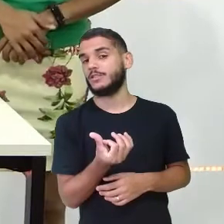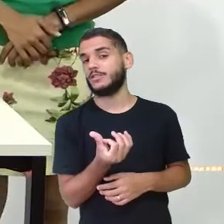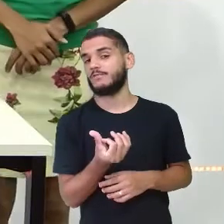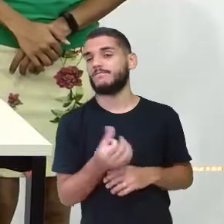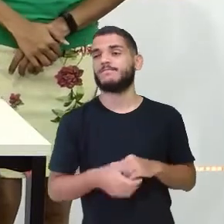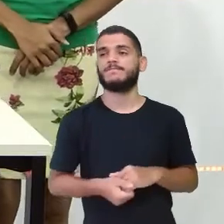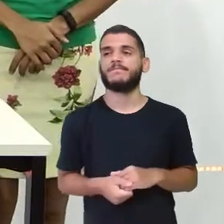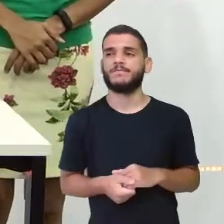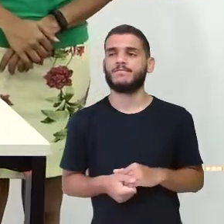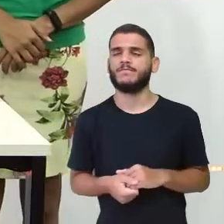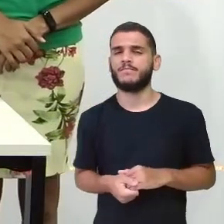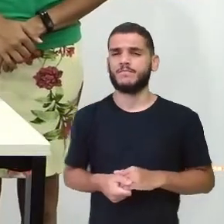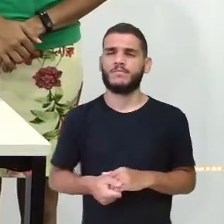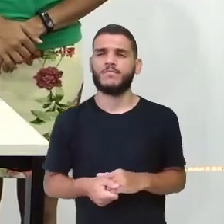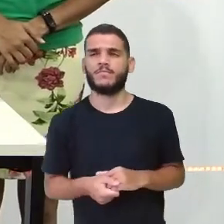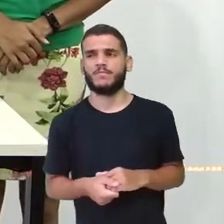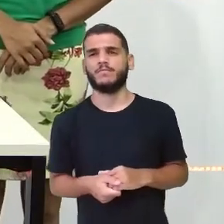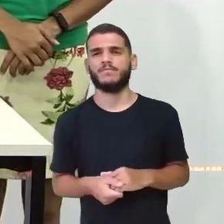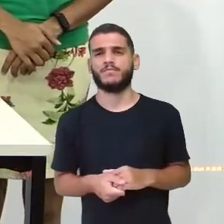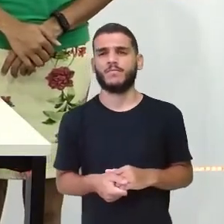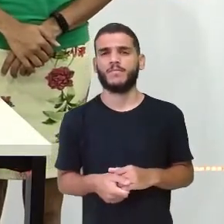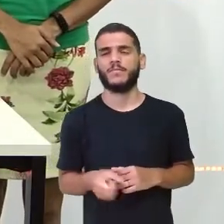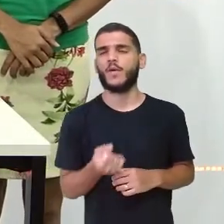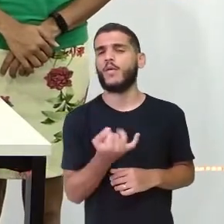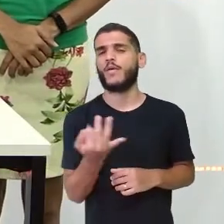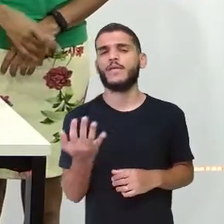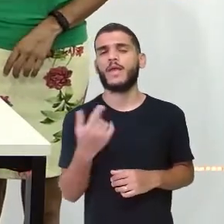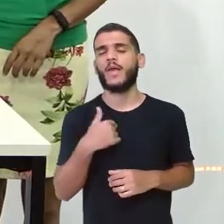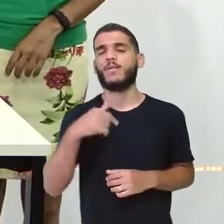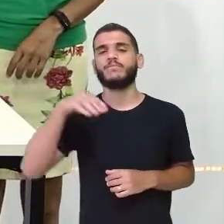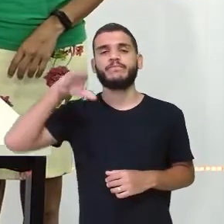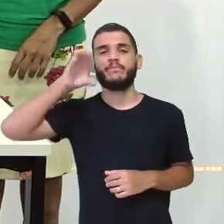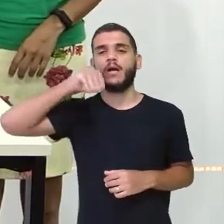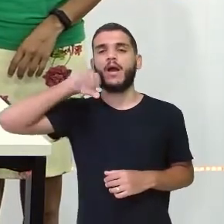Seis letrinhas. E quantas vezes eu abro a boca? Bora lá?